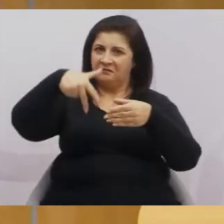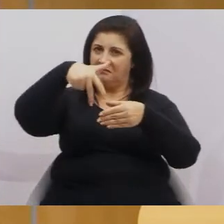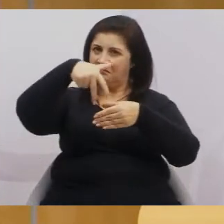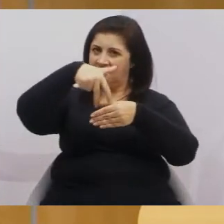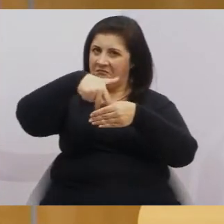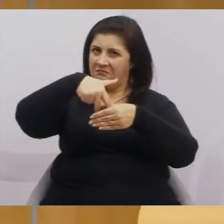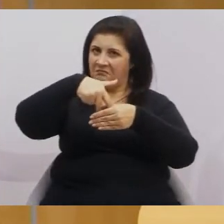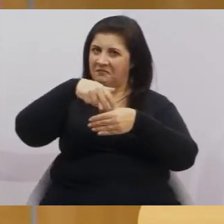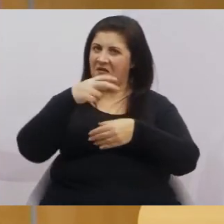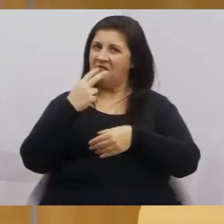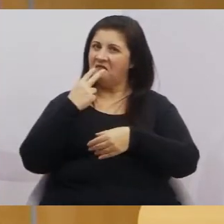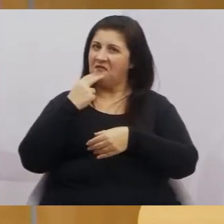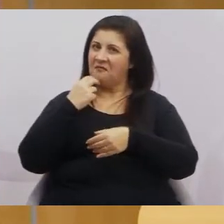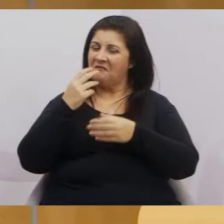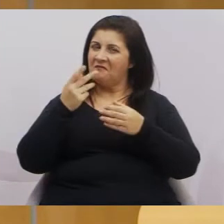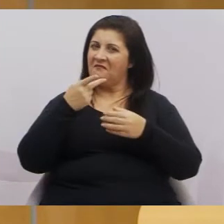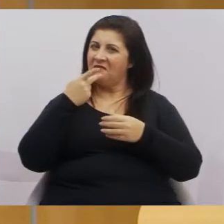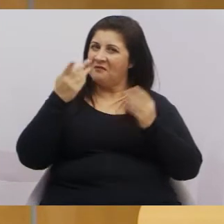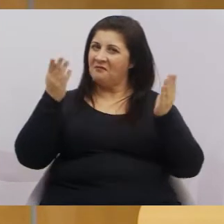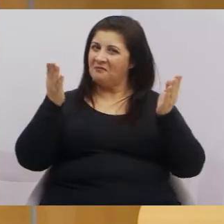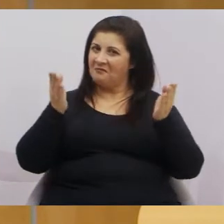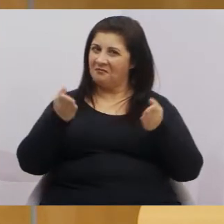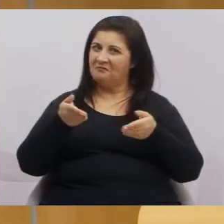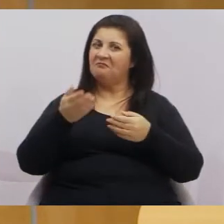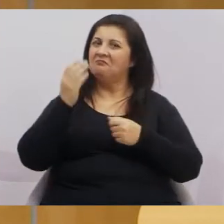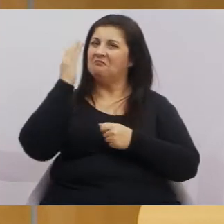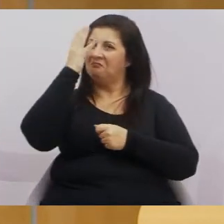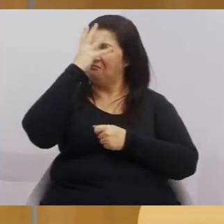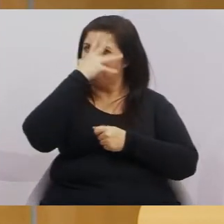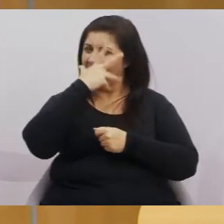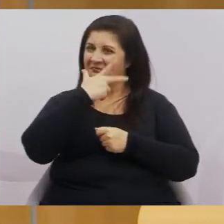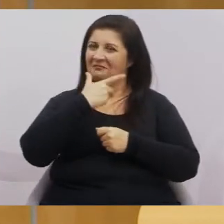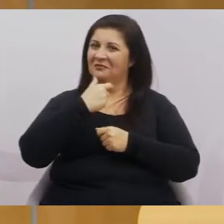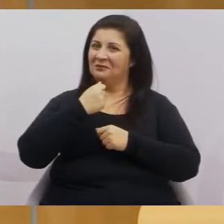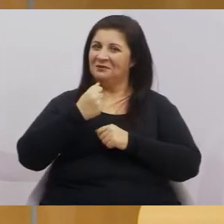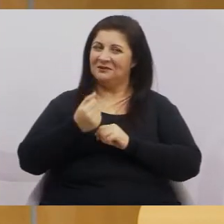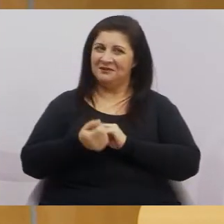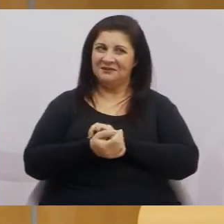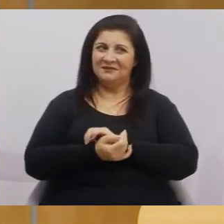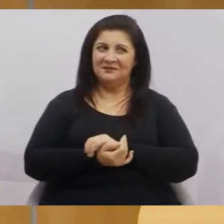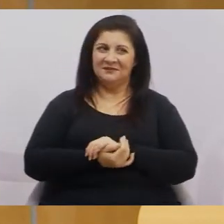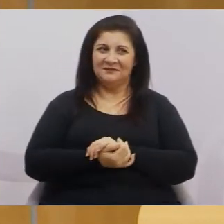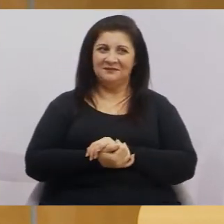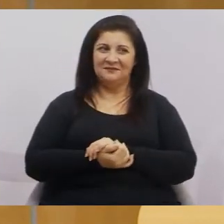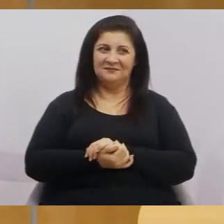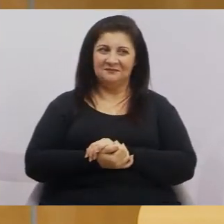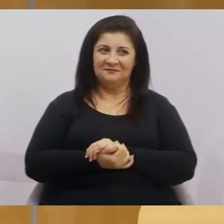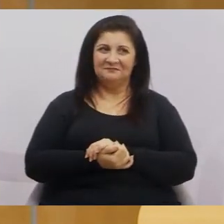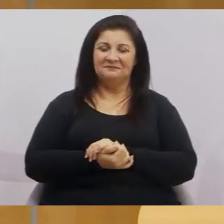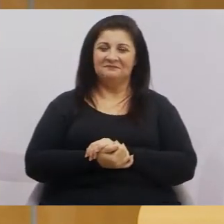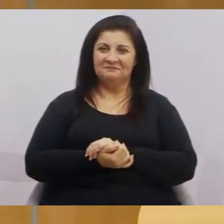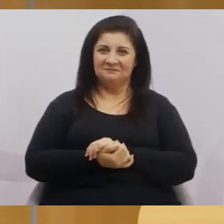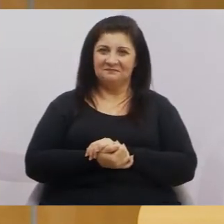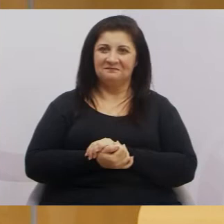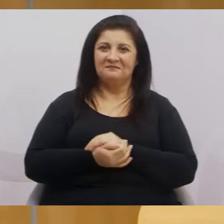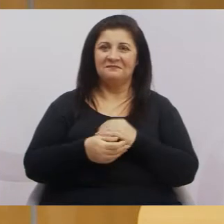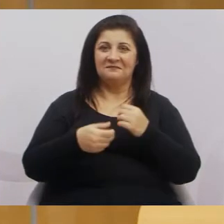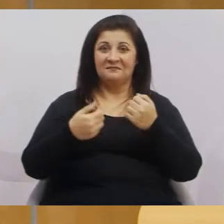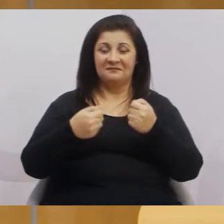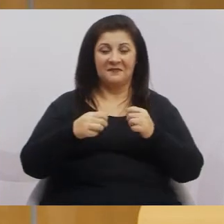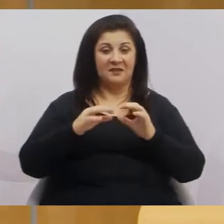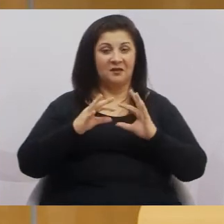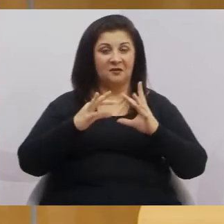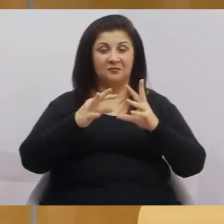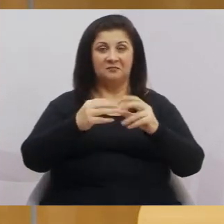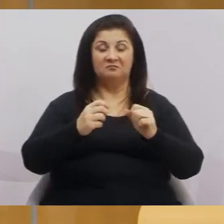vereador. Falou de democracia. E é tão importante, né, a gente falar e praticar a democracia. E eu acho que nesse